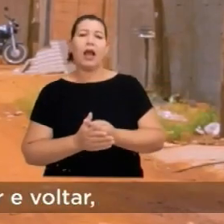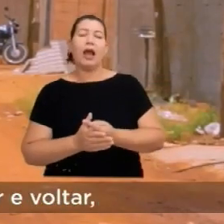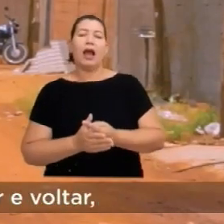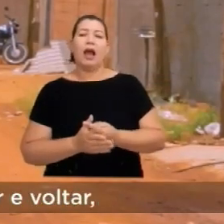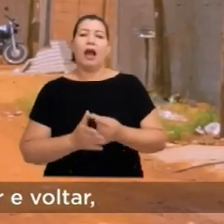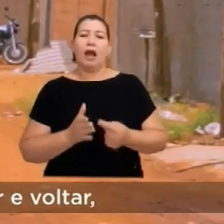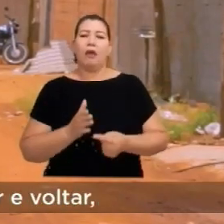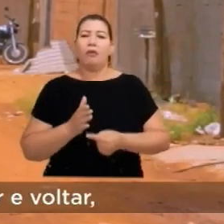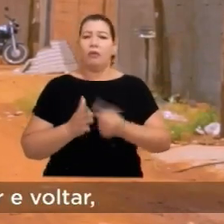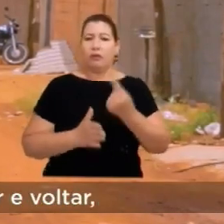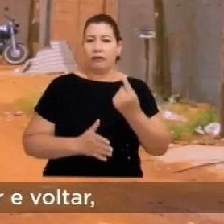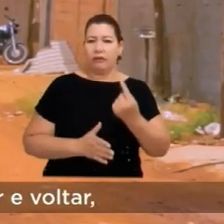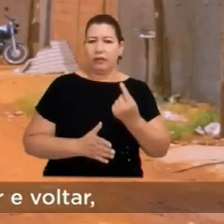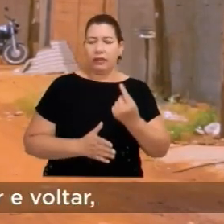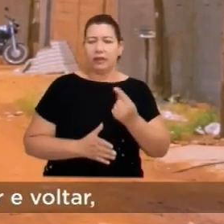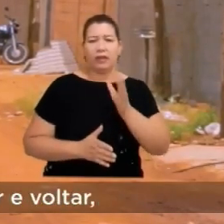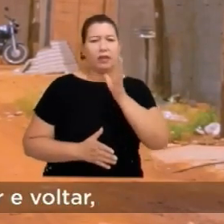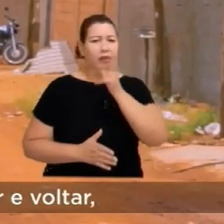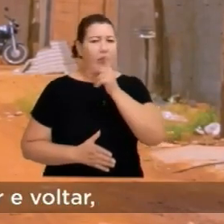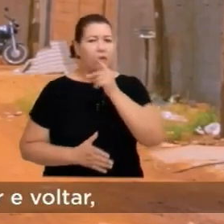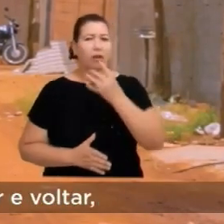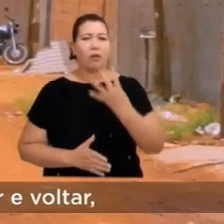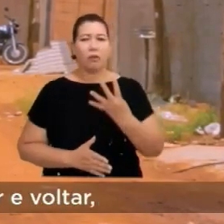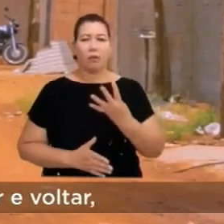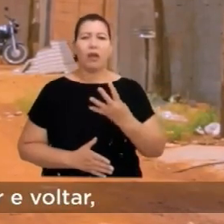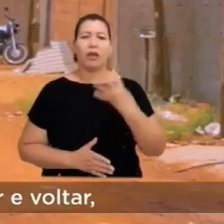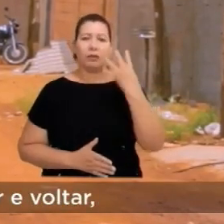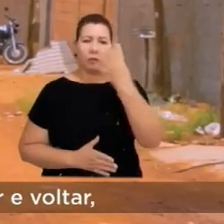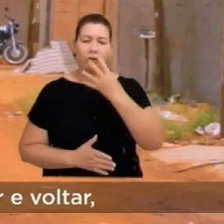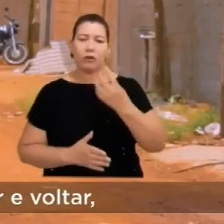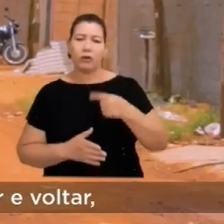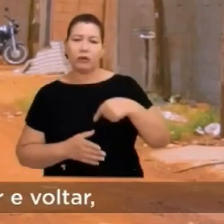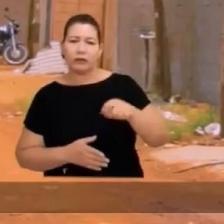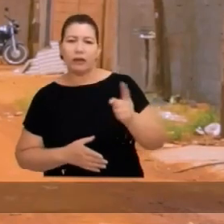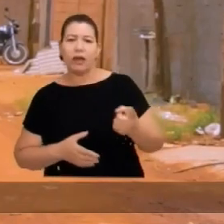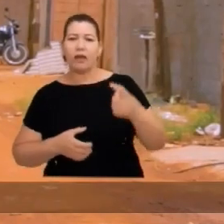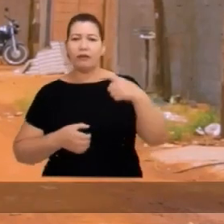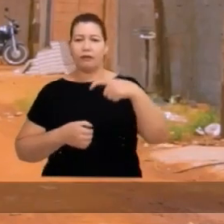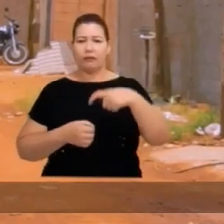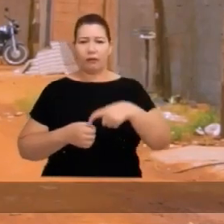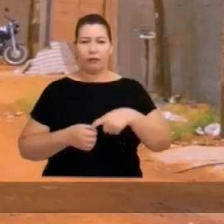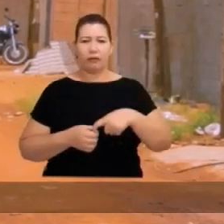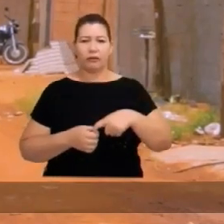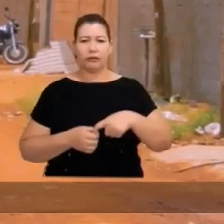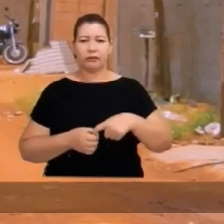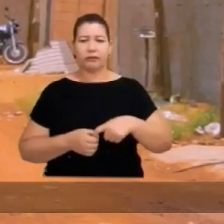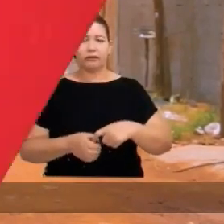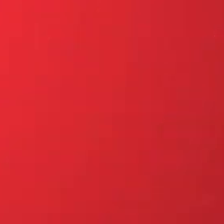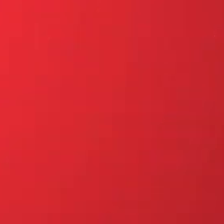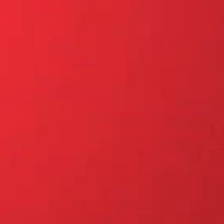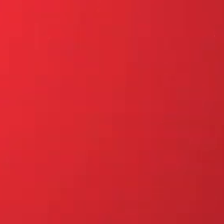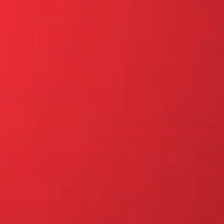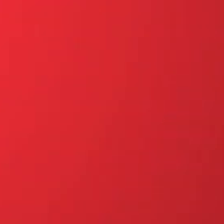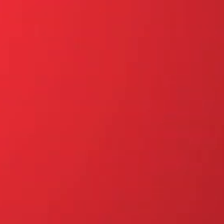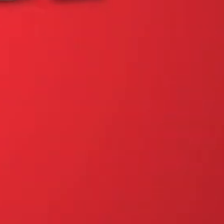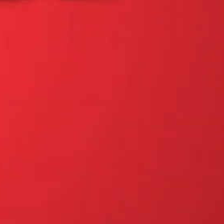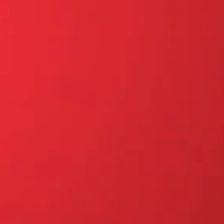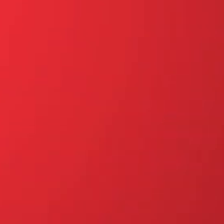durará 4 horas Para o passageiro ir e voltar usando apenas uma passagem